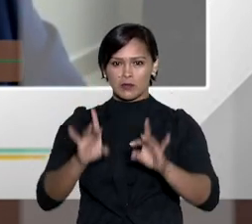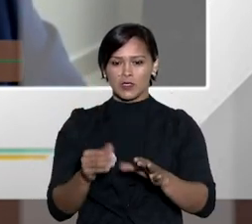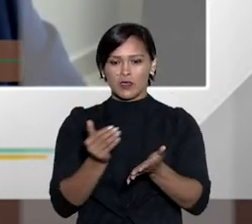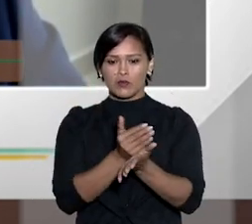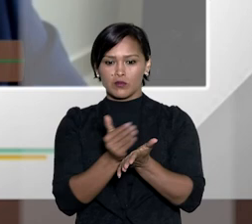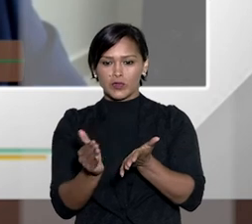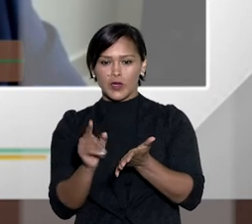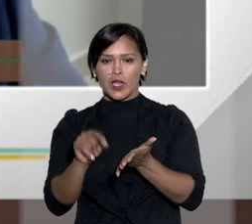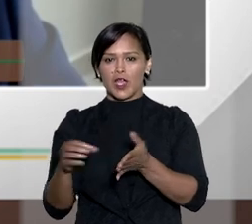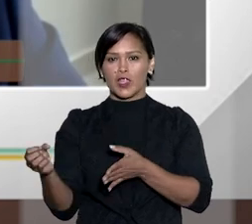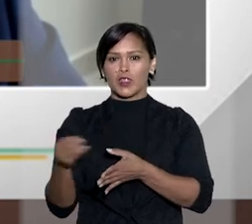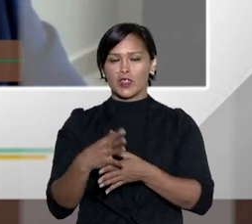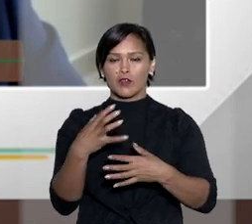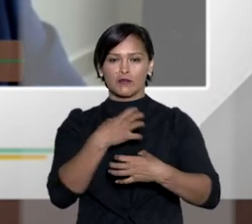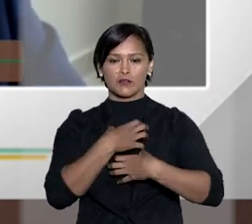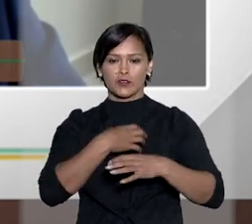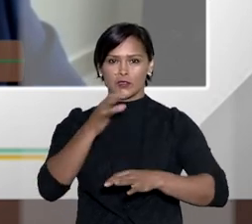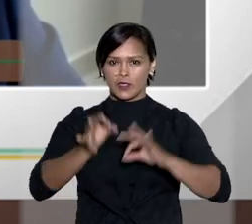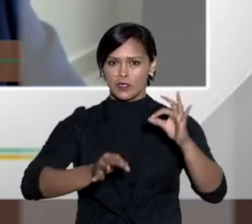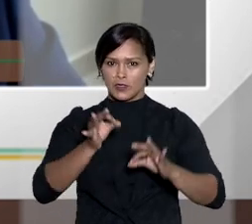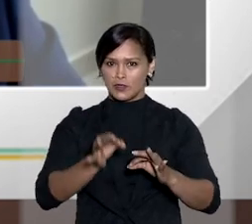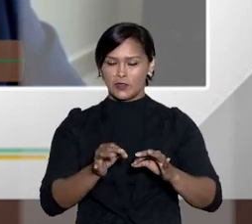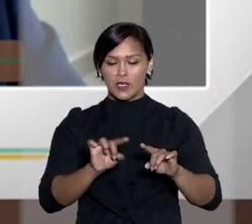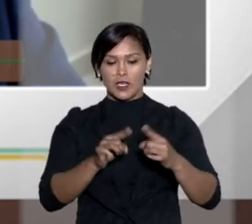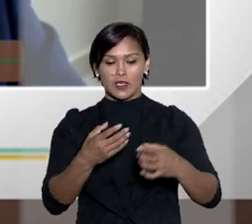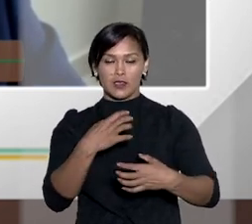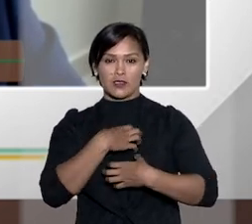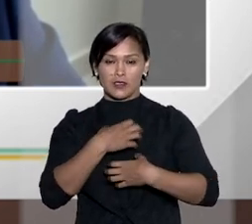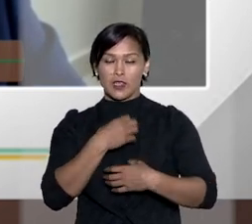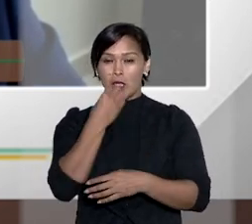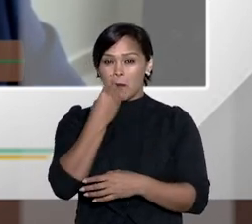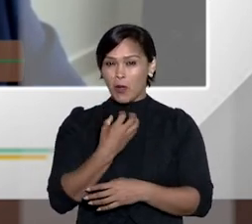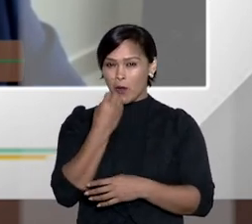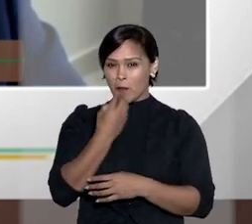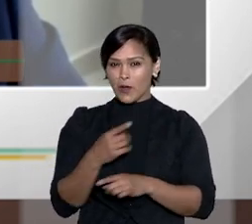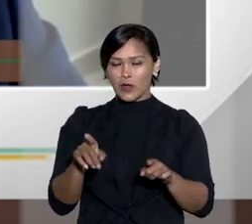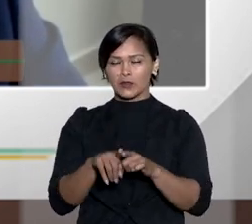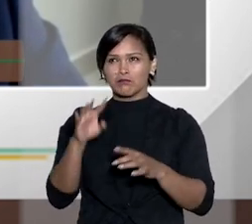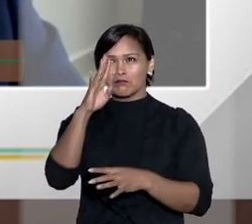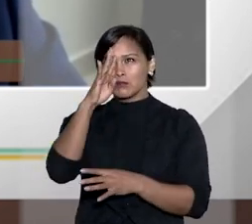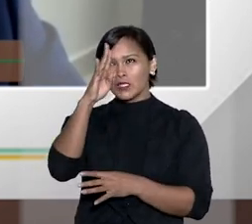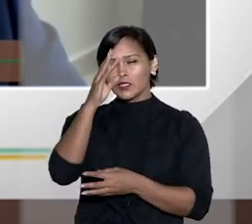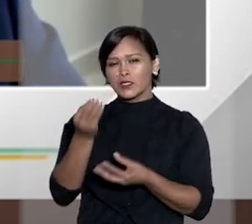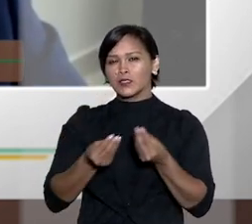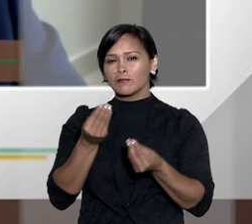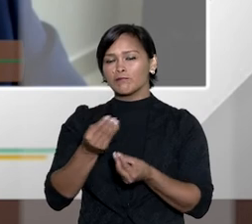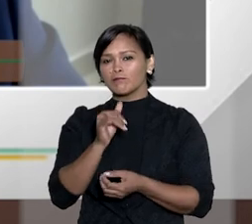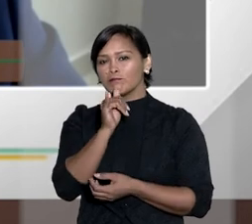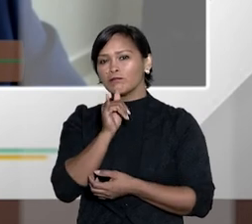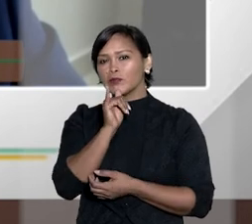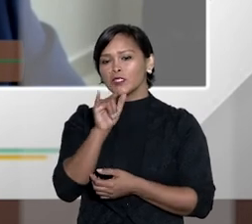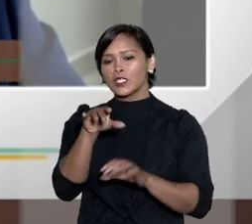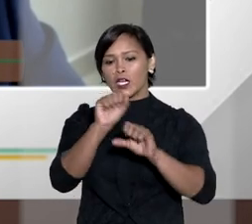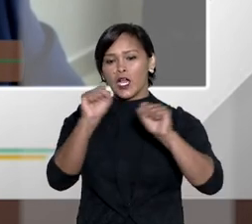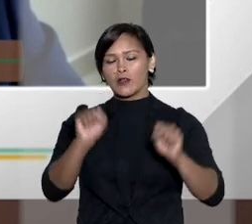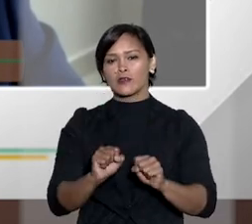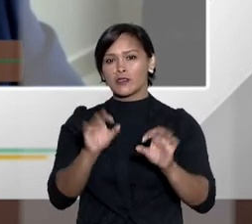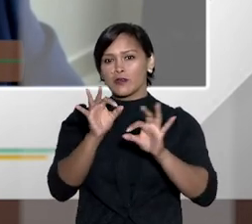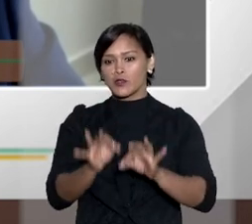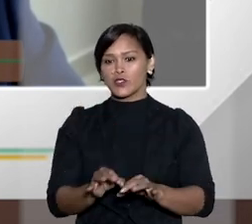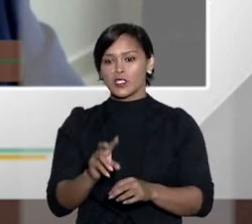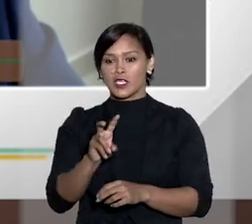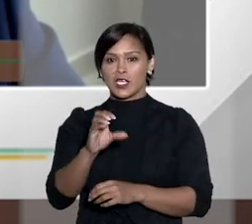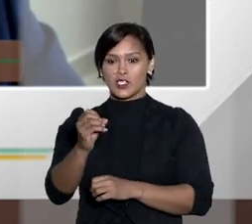justiça os juizados especiais inauguraram uma nova forma de justiça e essa forma é tão boa que se nós